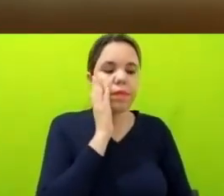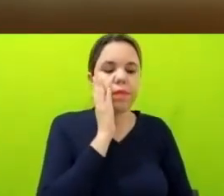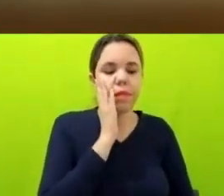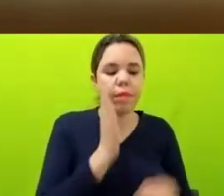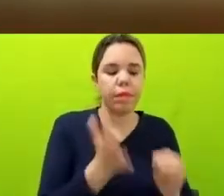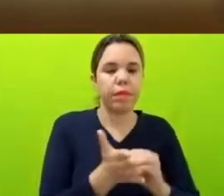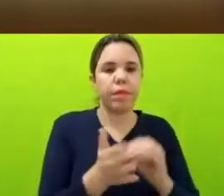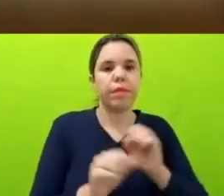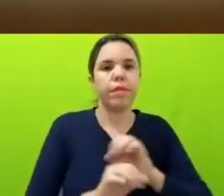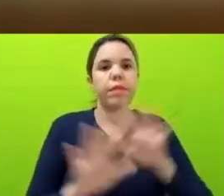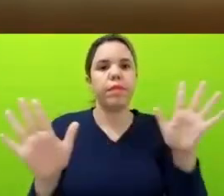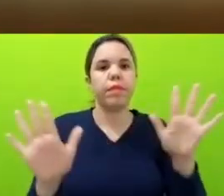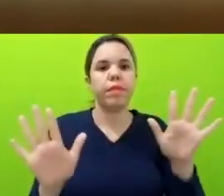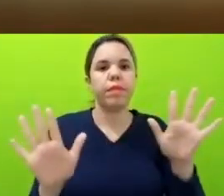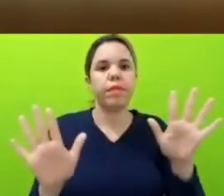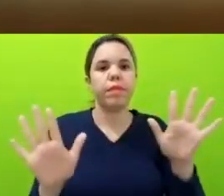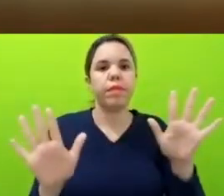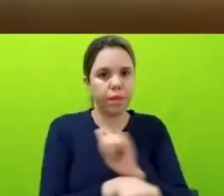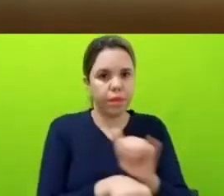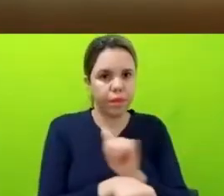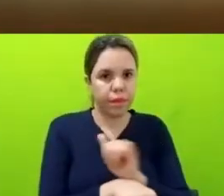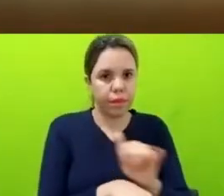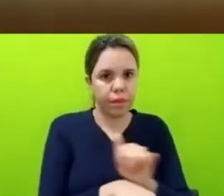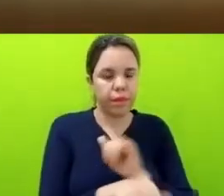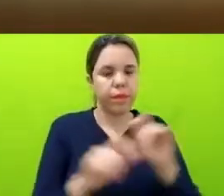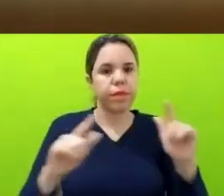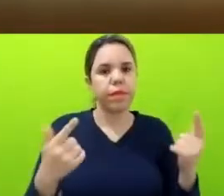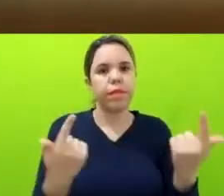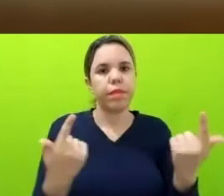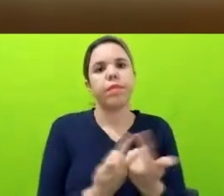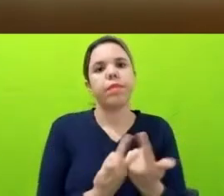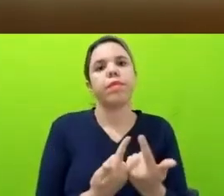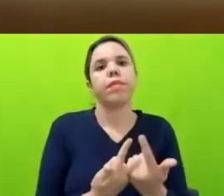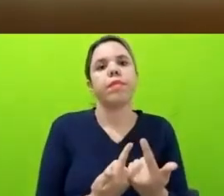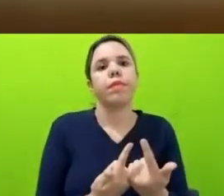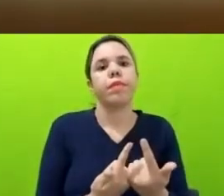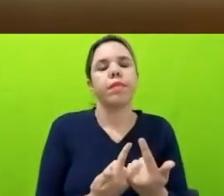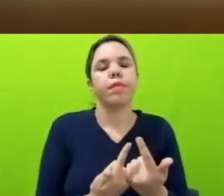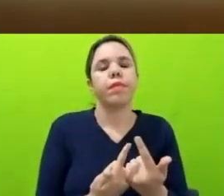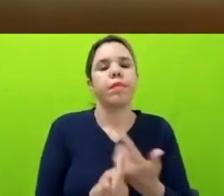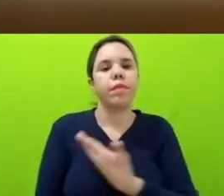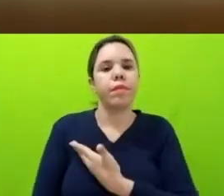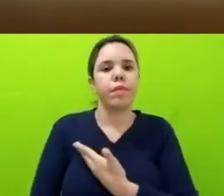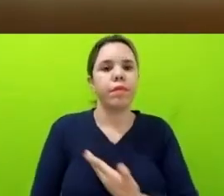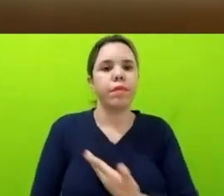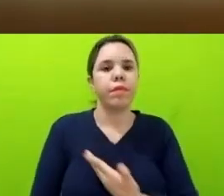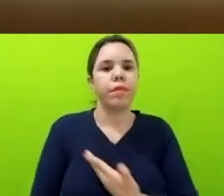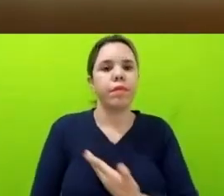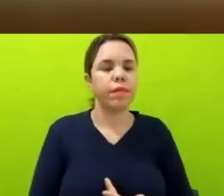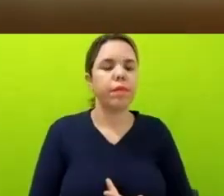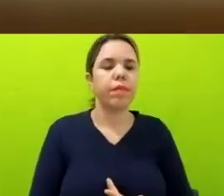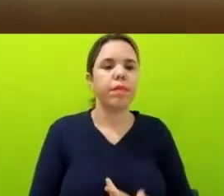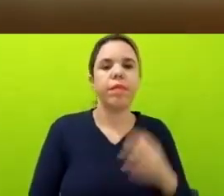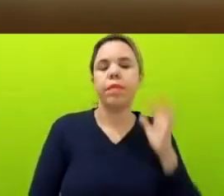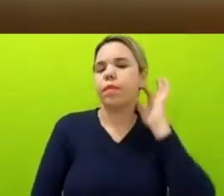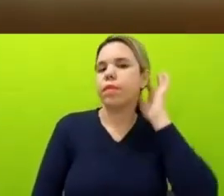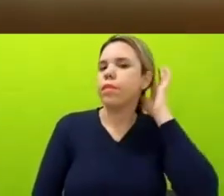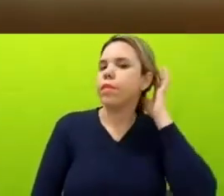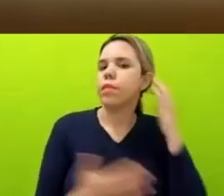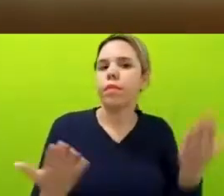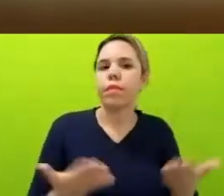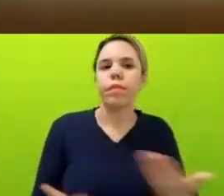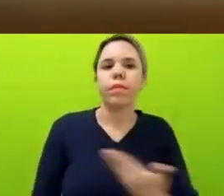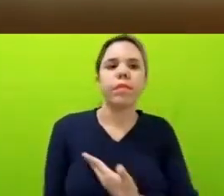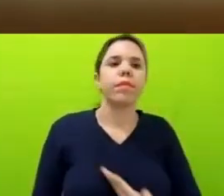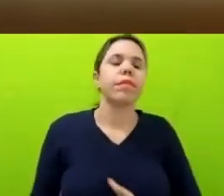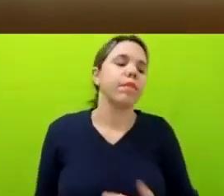é uma estratégia da gestão pública do atual governo. Assim, não é por acaso a dificuldade, as